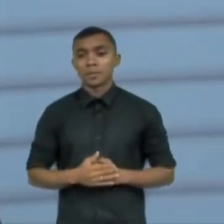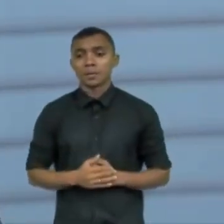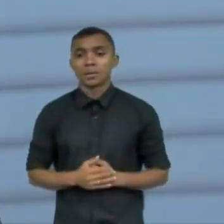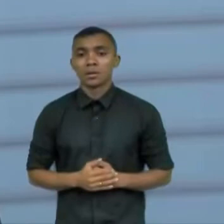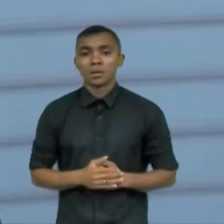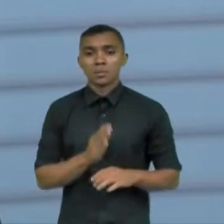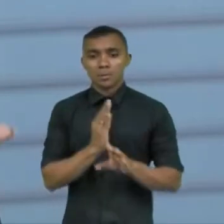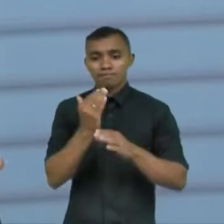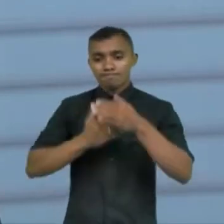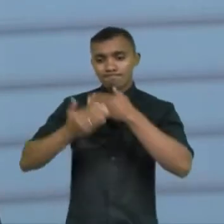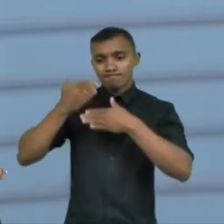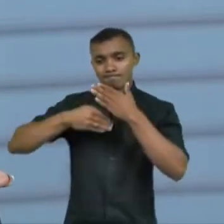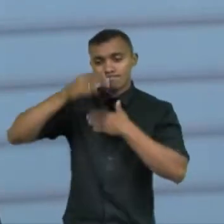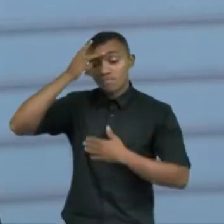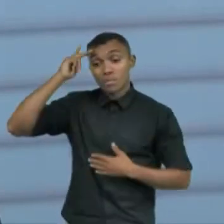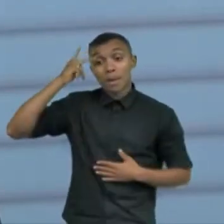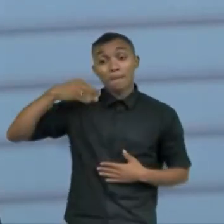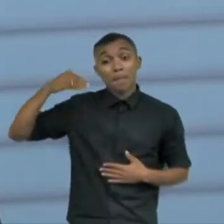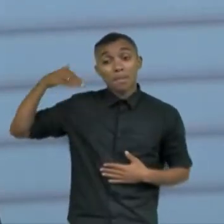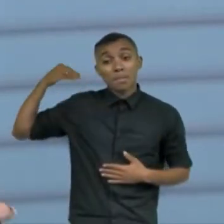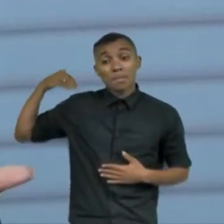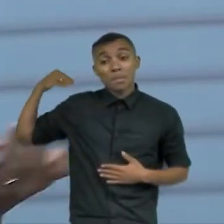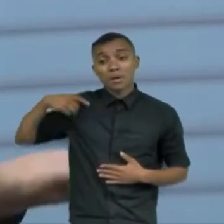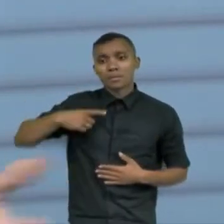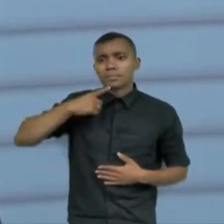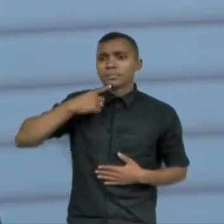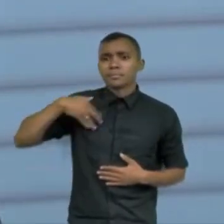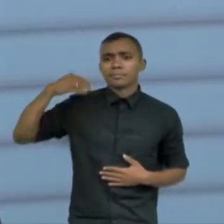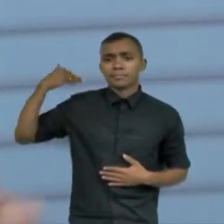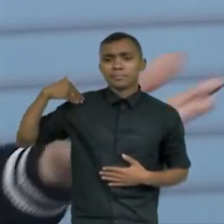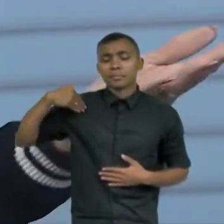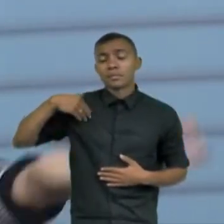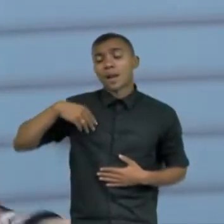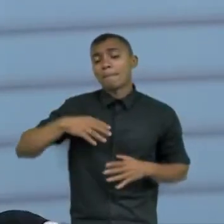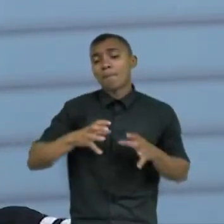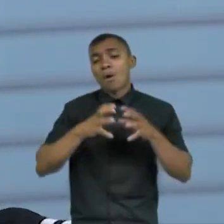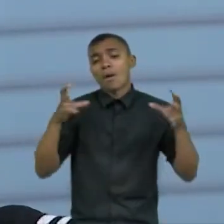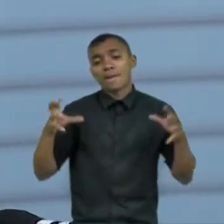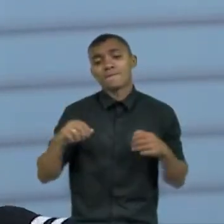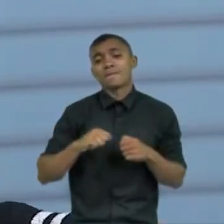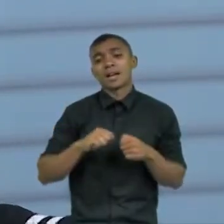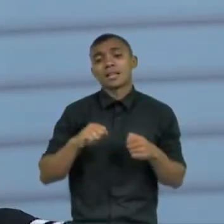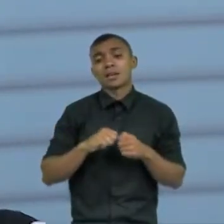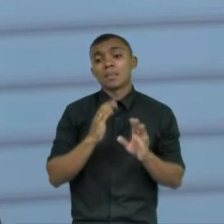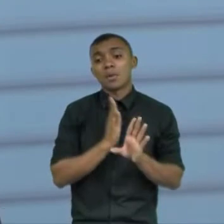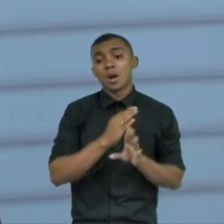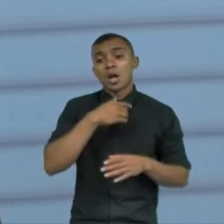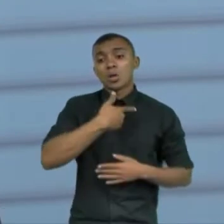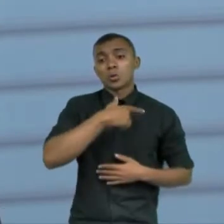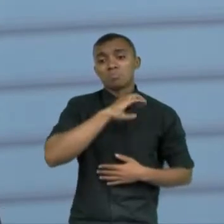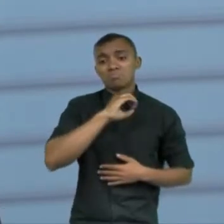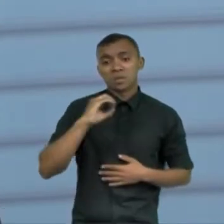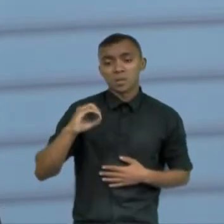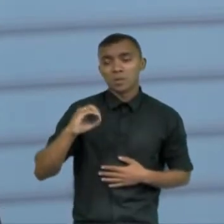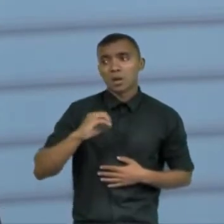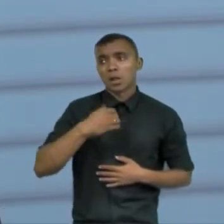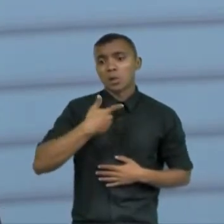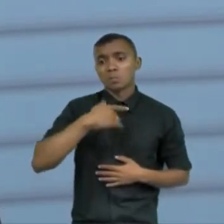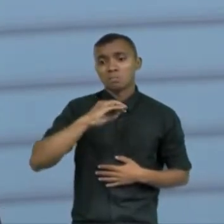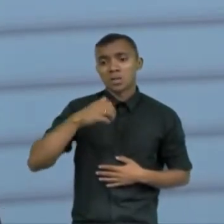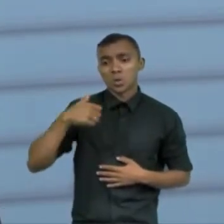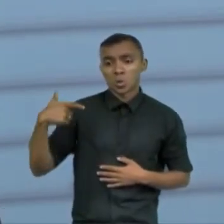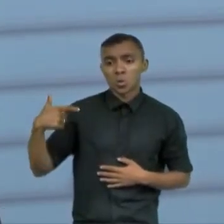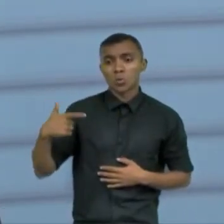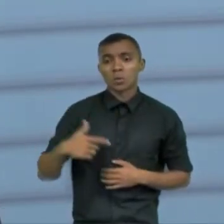antigamente eu vou dizer antigamente bem próximo né costumavam fazer porque em 2012 né como a gente falou não era nem